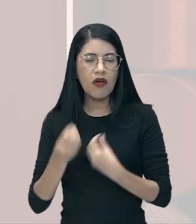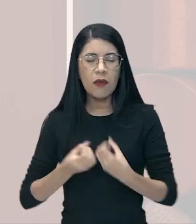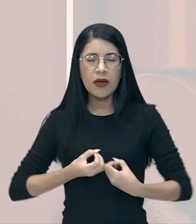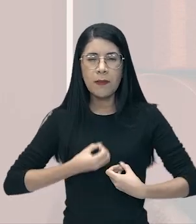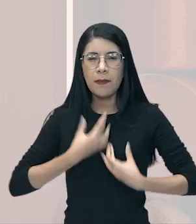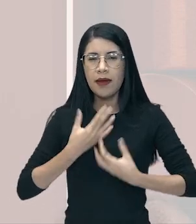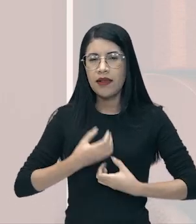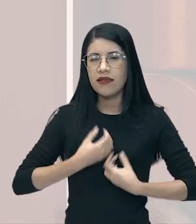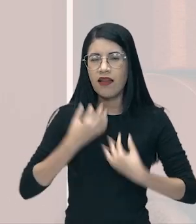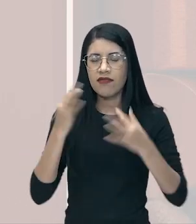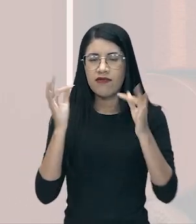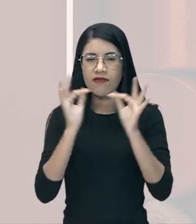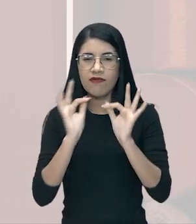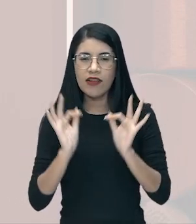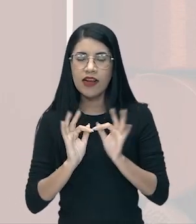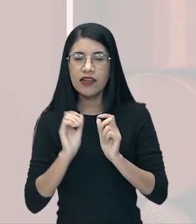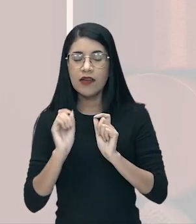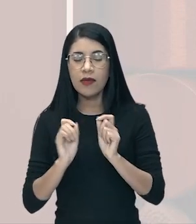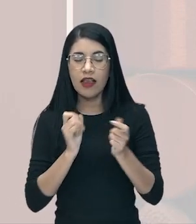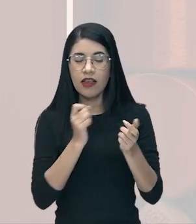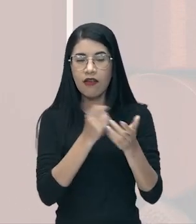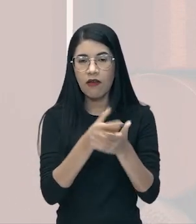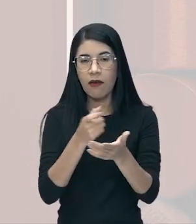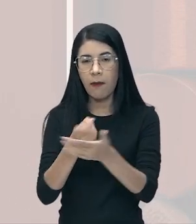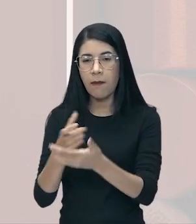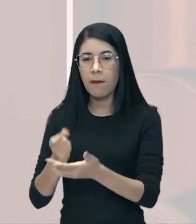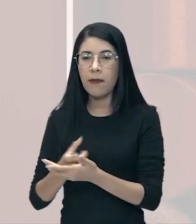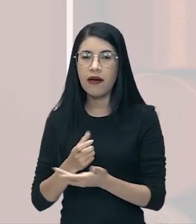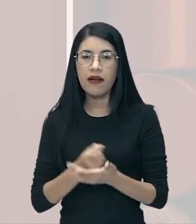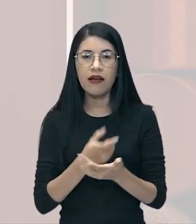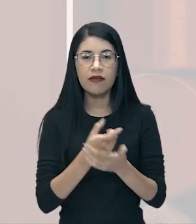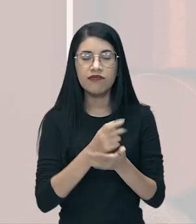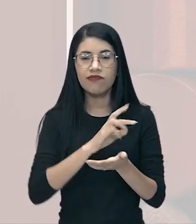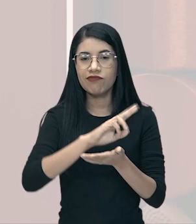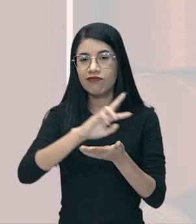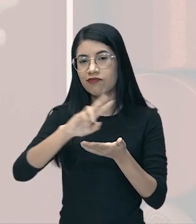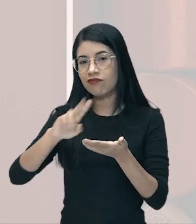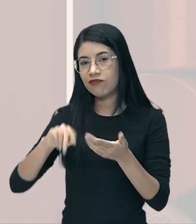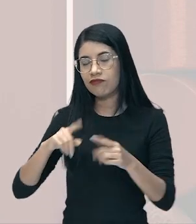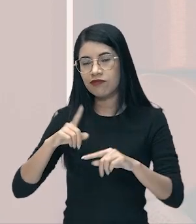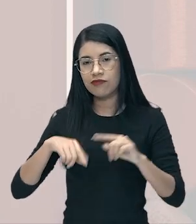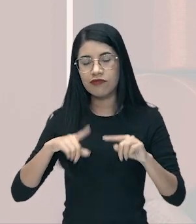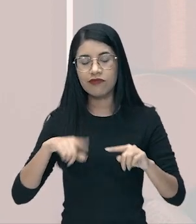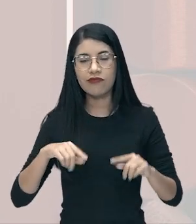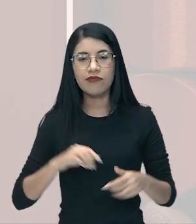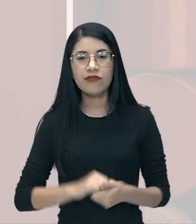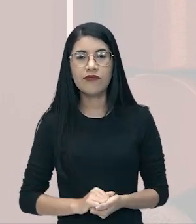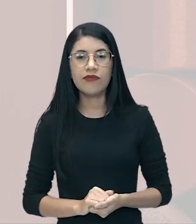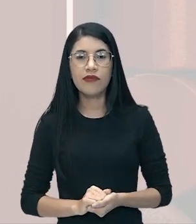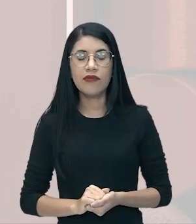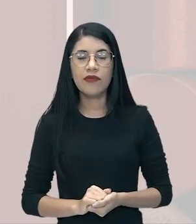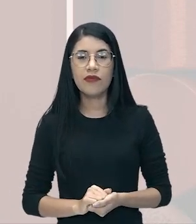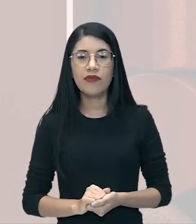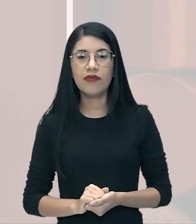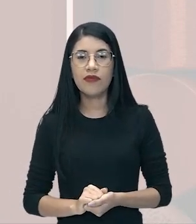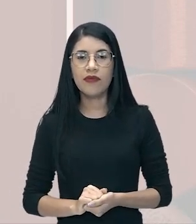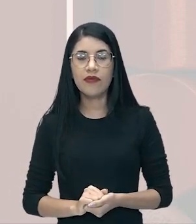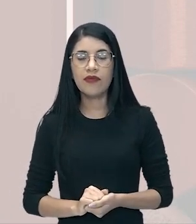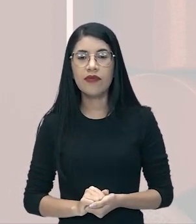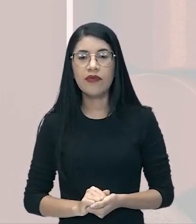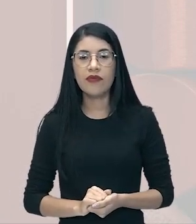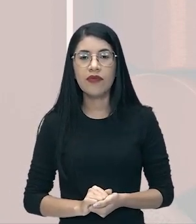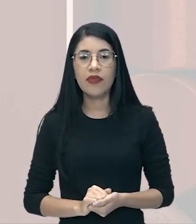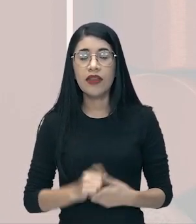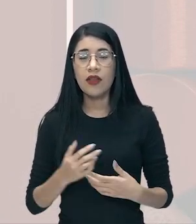felicidade era justamente comprar. Gente, o estilo de vida americano, esse American Way of Life, ele não só